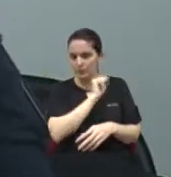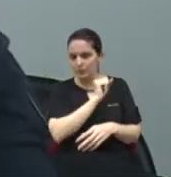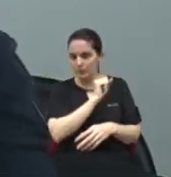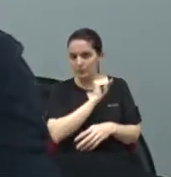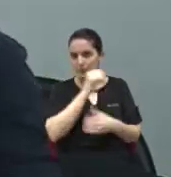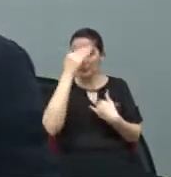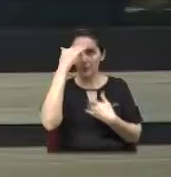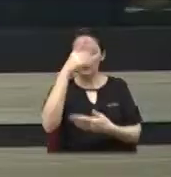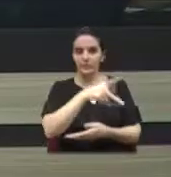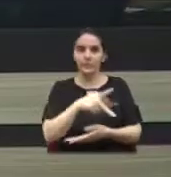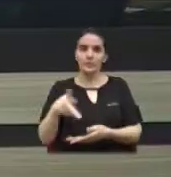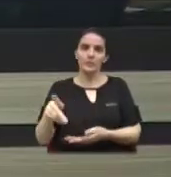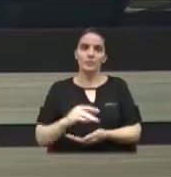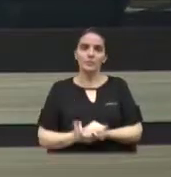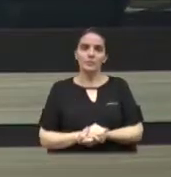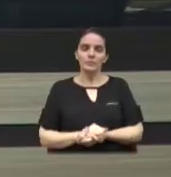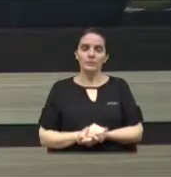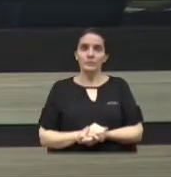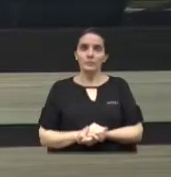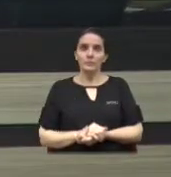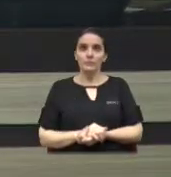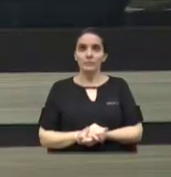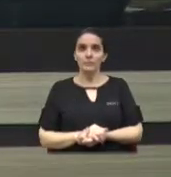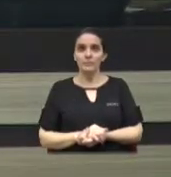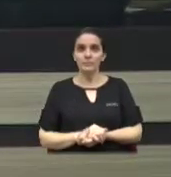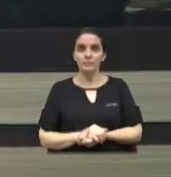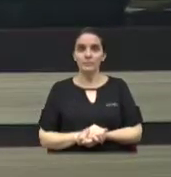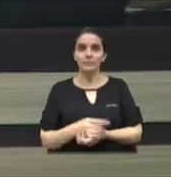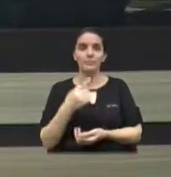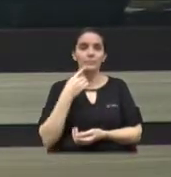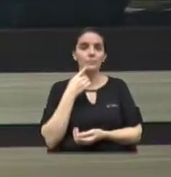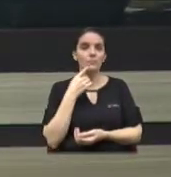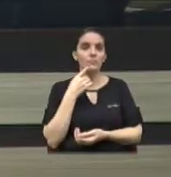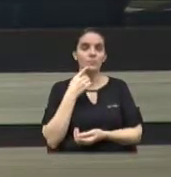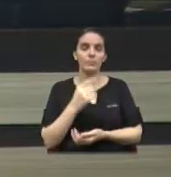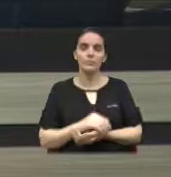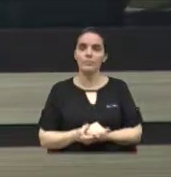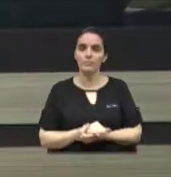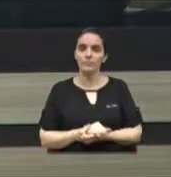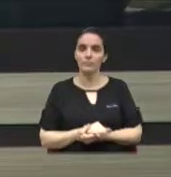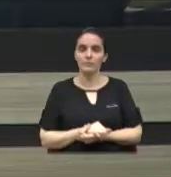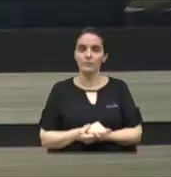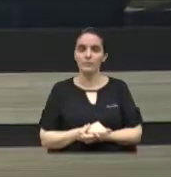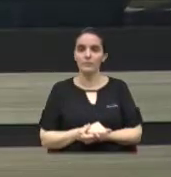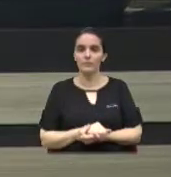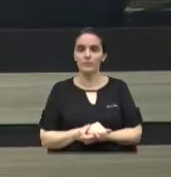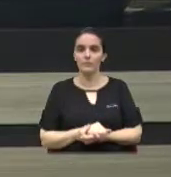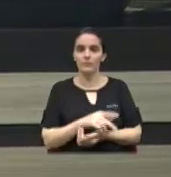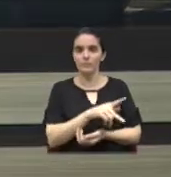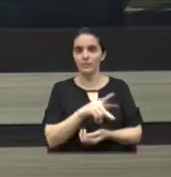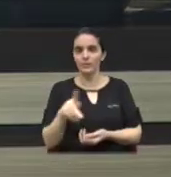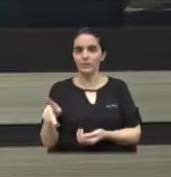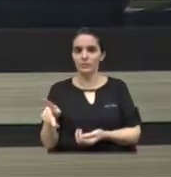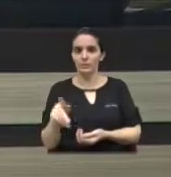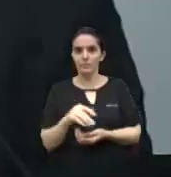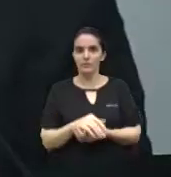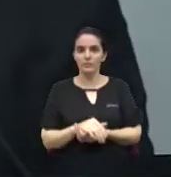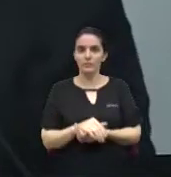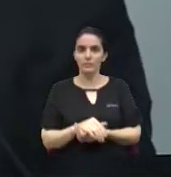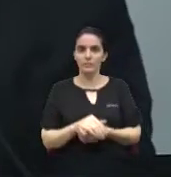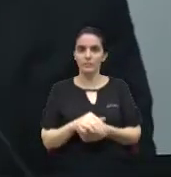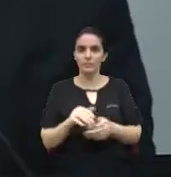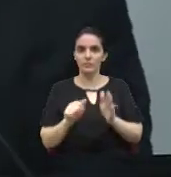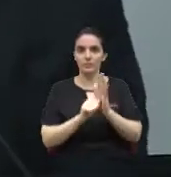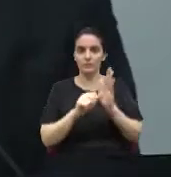Obrigado, presidente. Questão de ordem, senhor presidente. Questão de ordem, vereador Cleiton. Senhor presidente, segundo o artigo